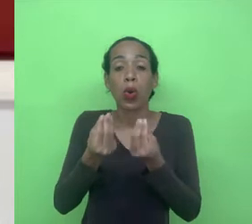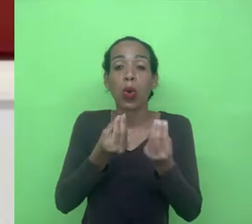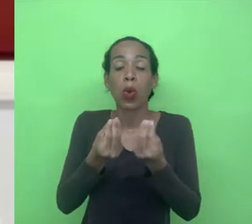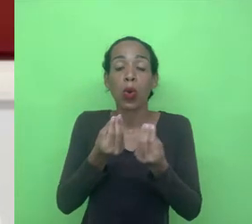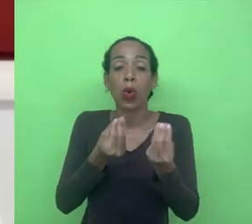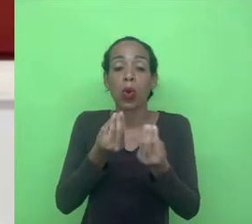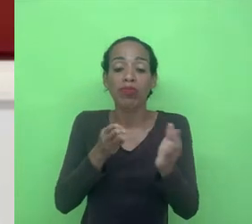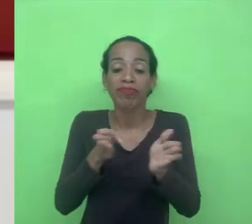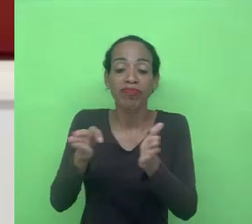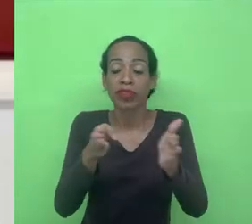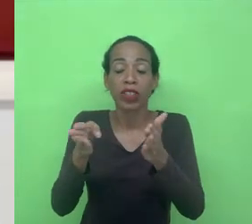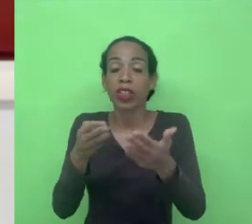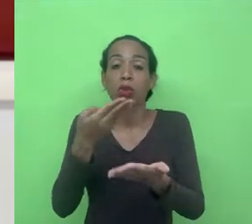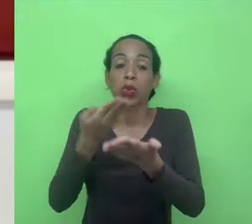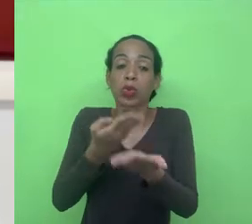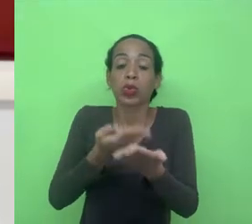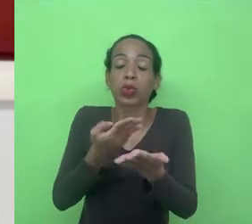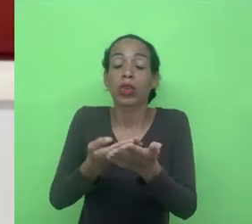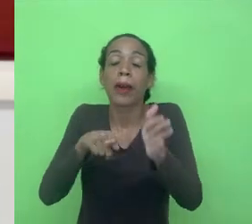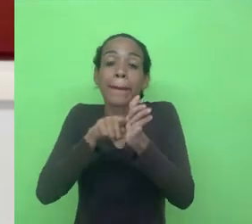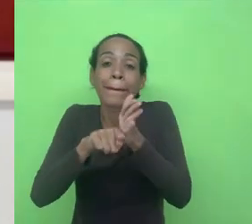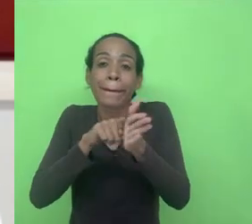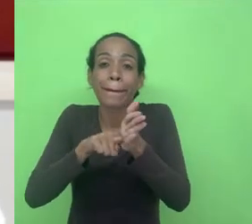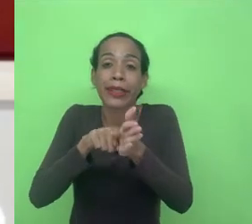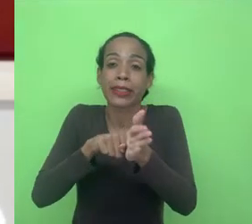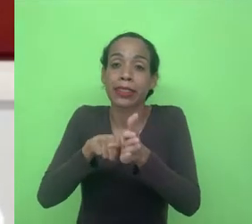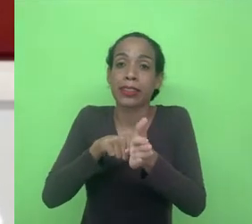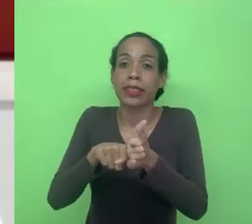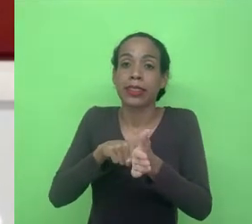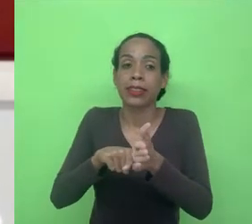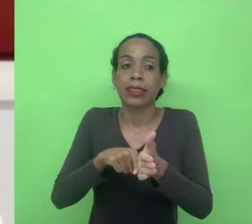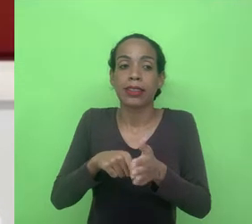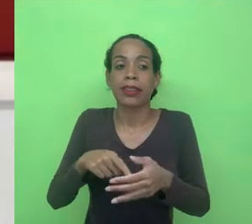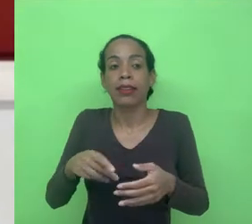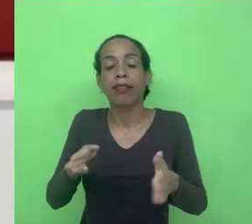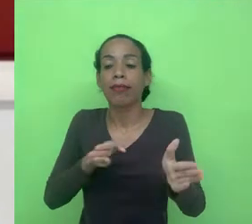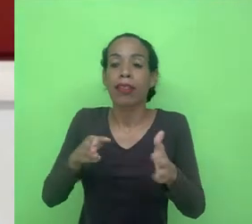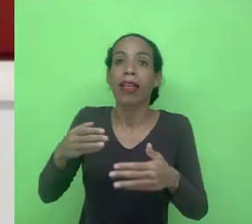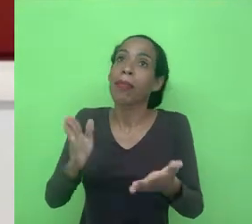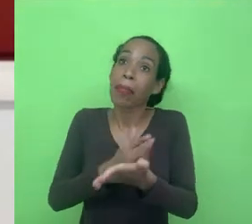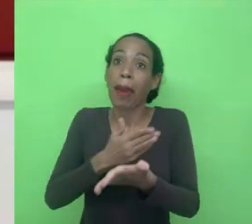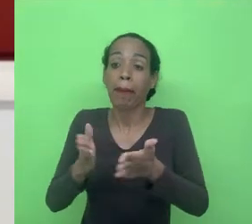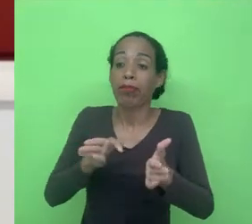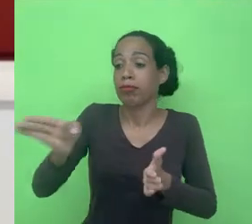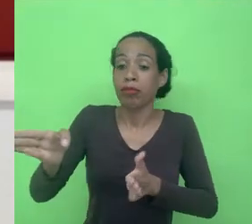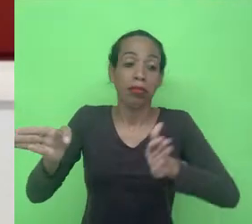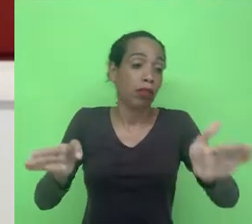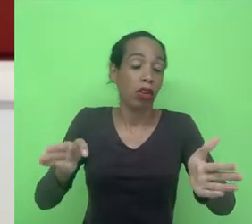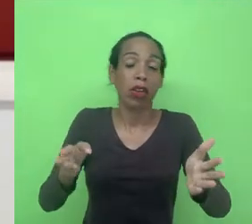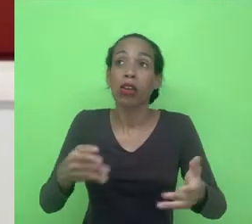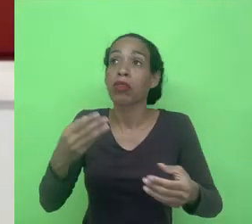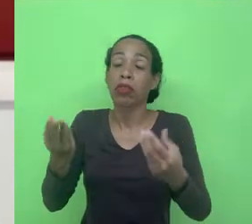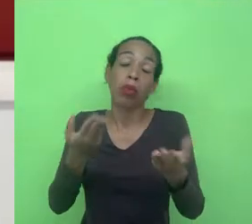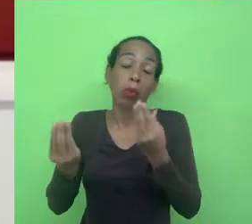guiar esta pesquisa, porque se for a depender do caminho que você tome, do rumo que você siga, de